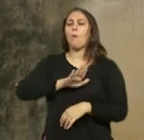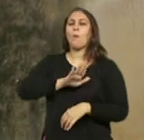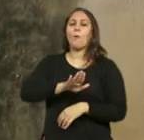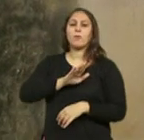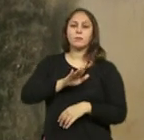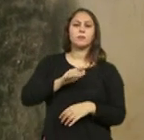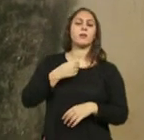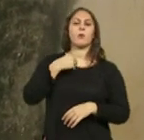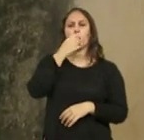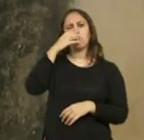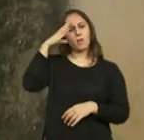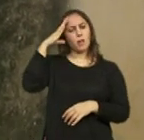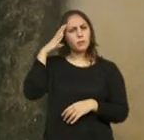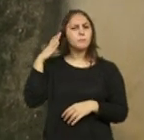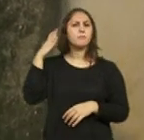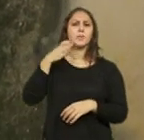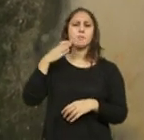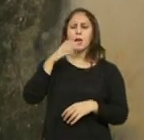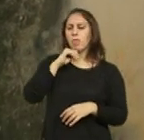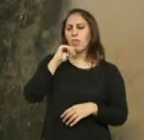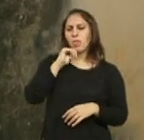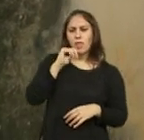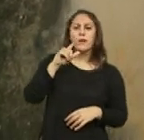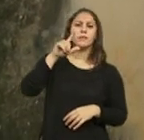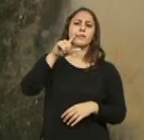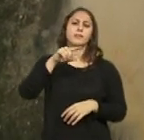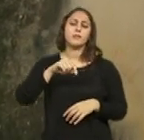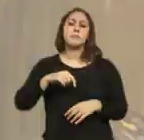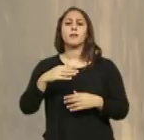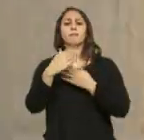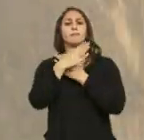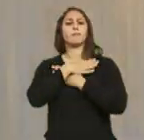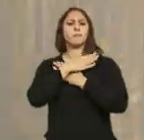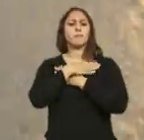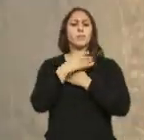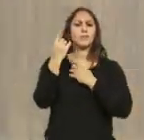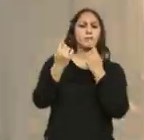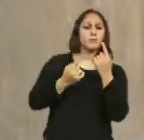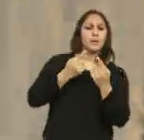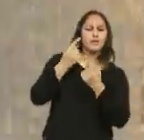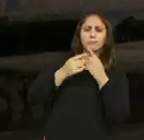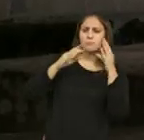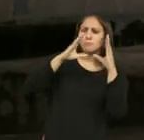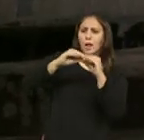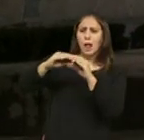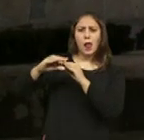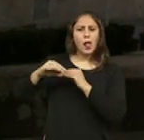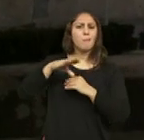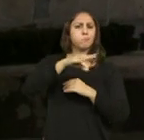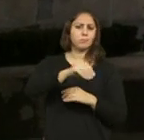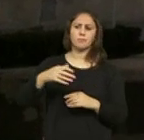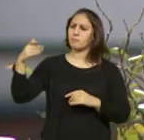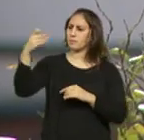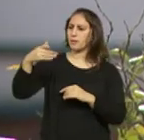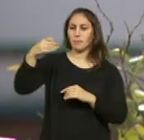Venho aqui almoçar com frequência, é aqui que converso com alguns dos meus amigos que também frequentam este